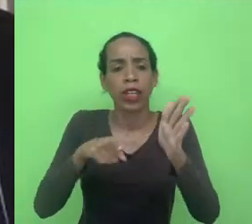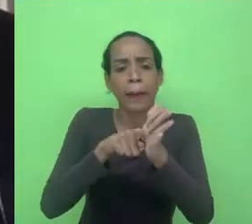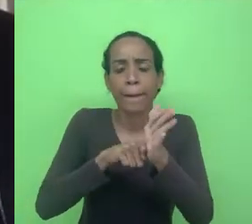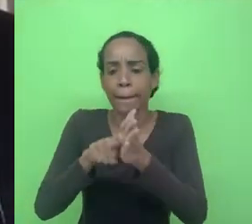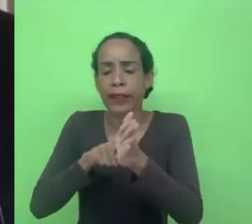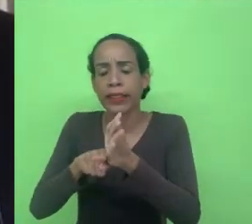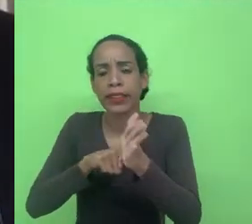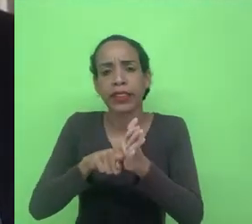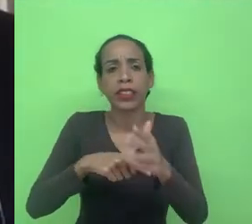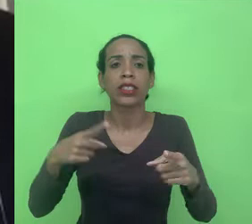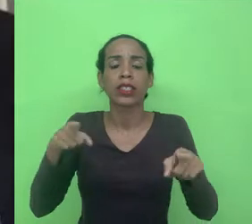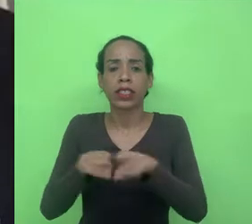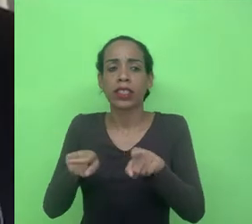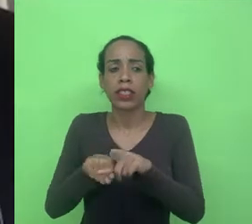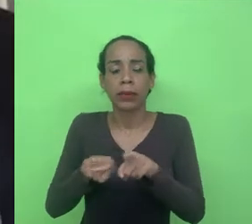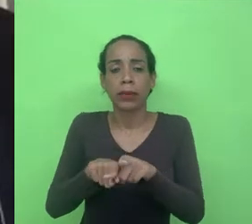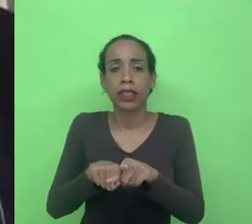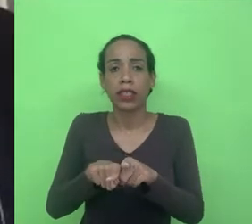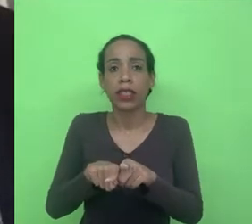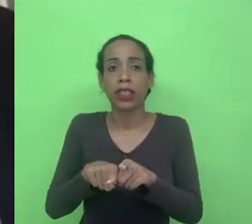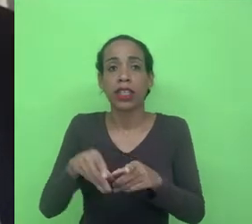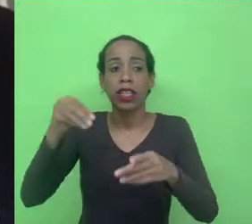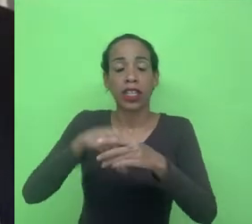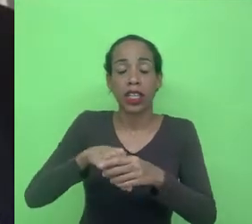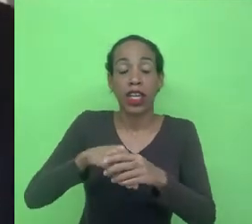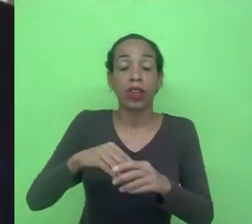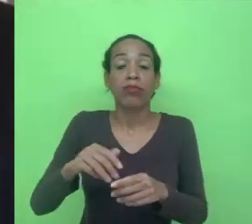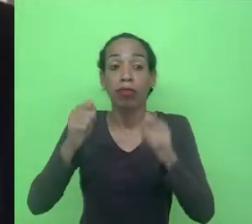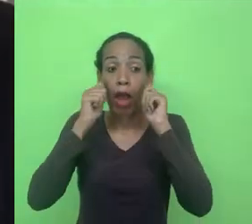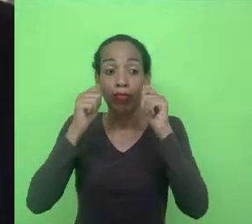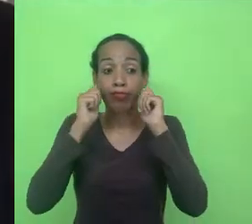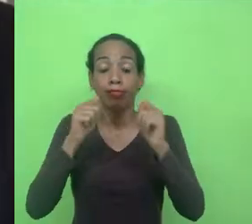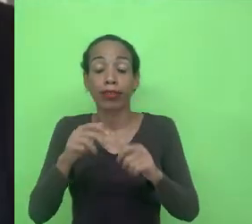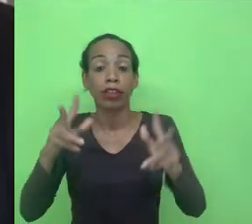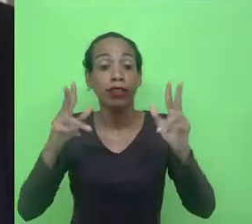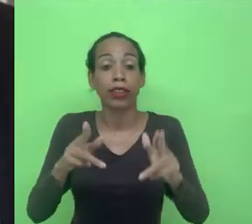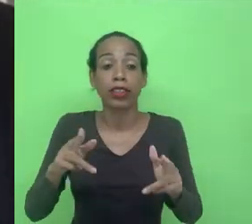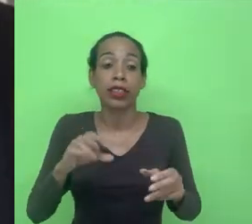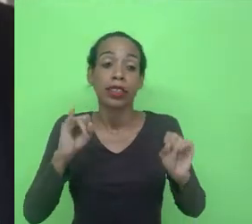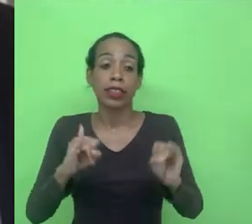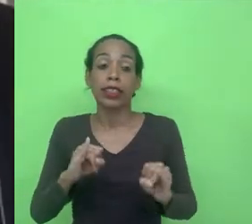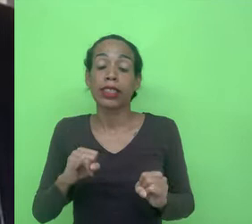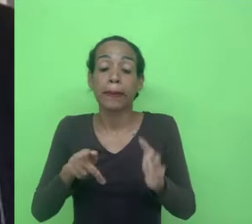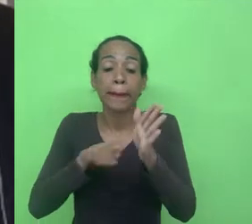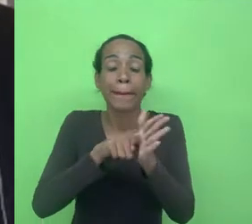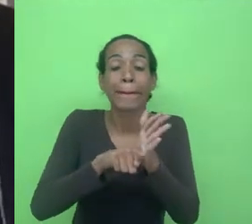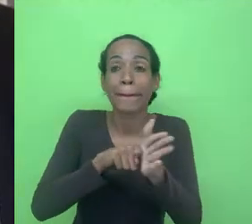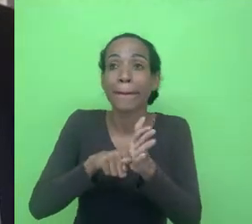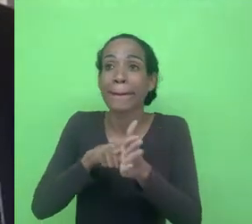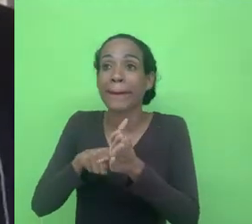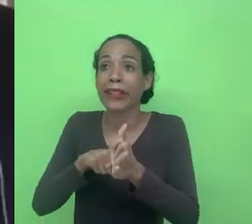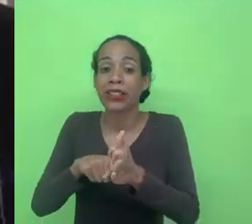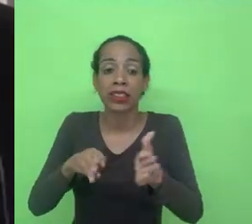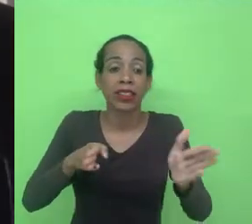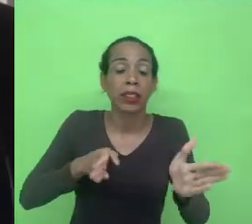eu também acabo virando um ator dentro dessas associações se a minha pesquisa mediar também o que é um